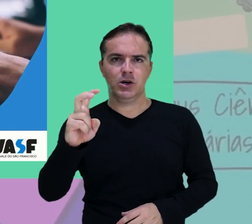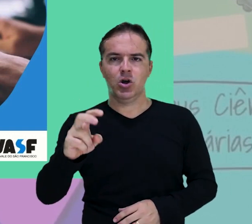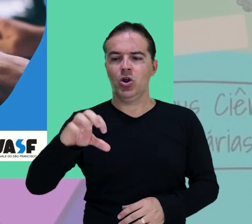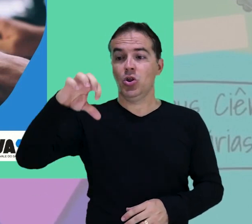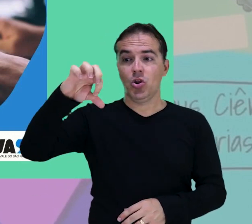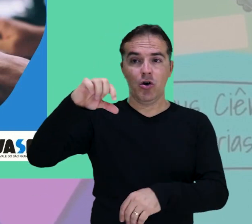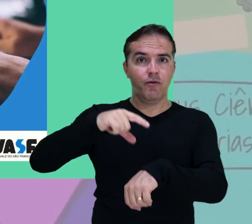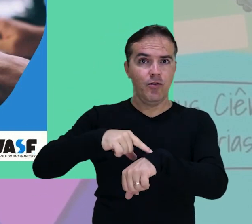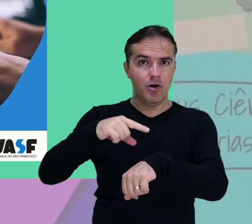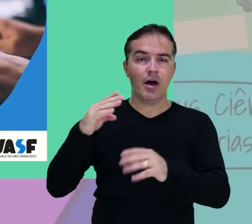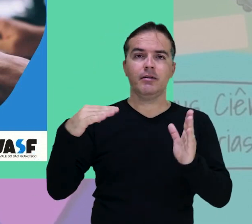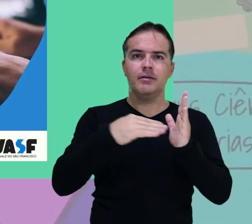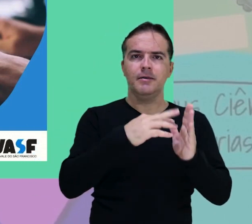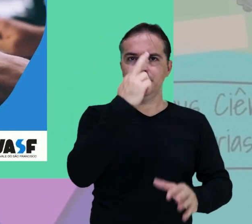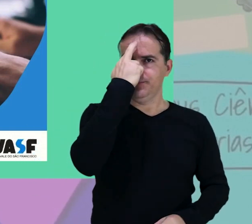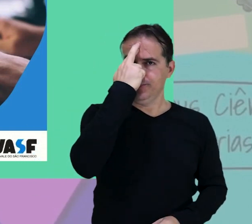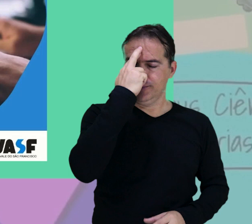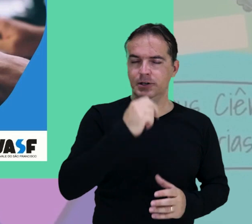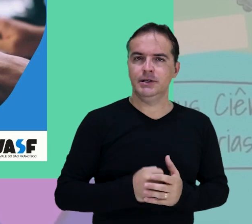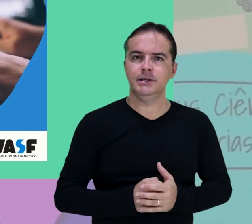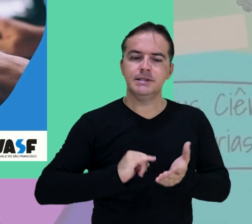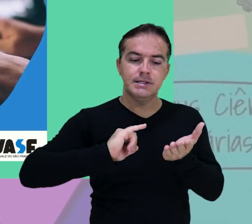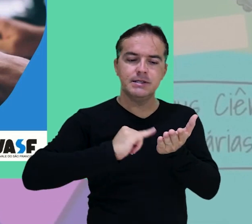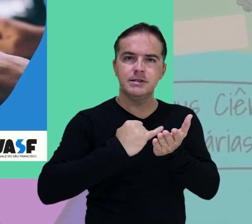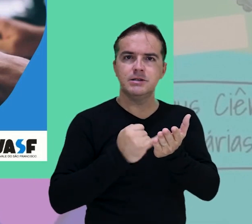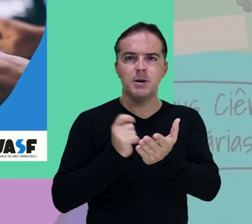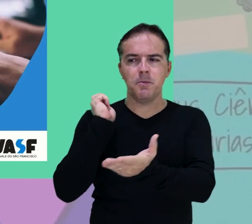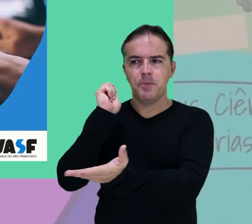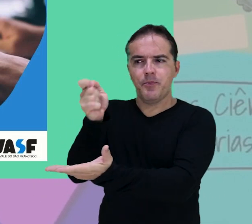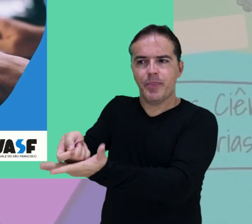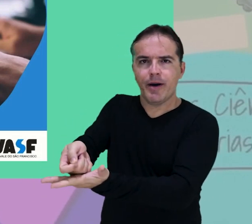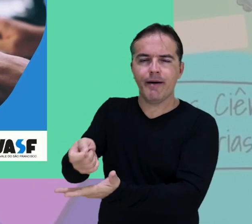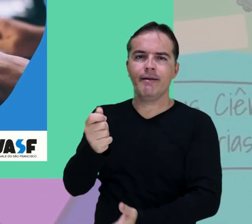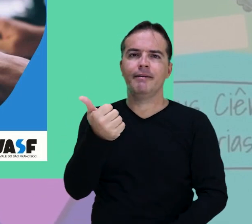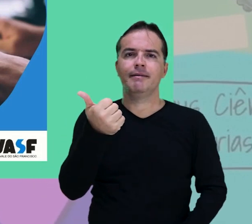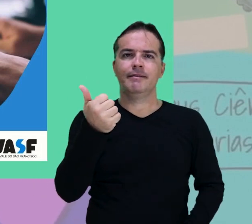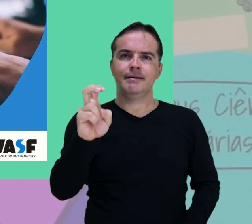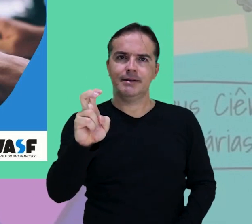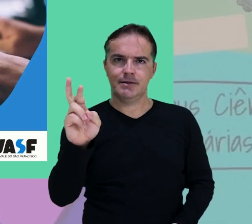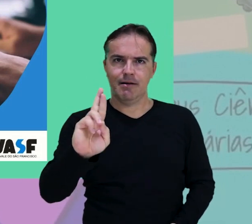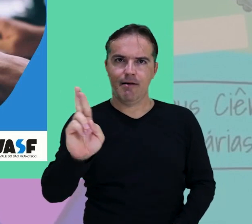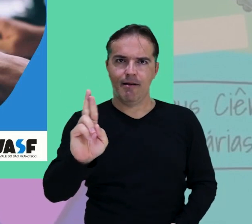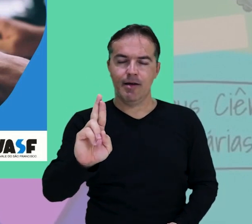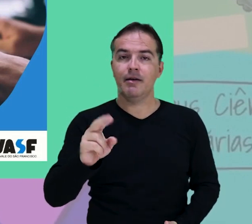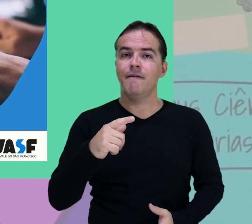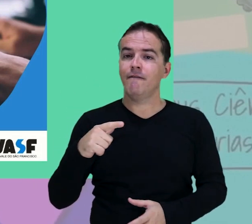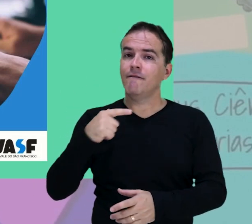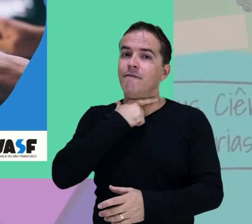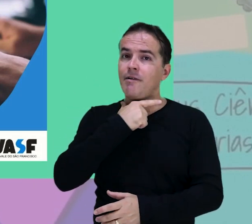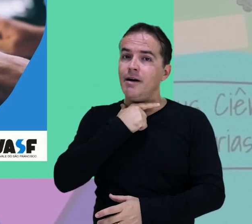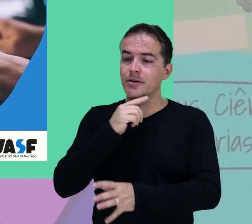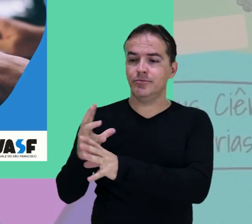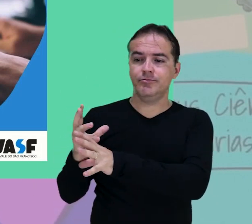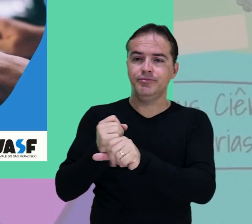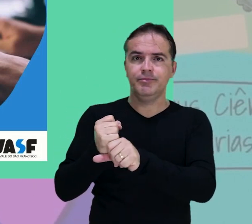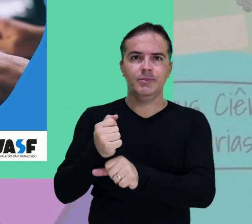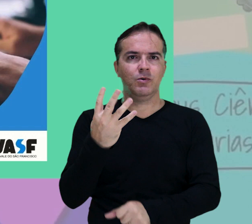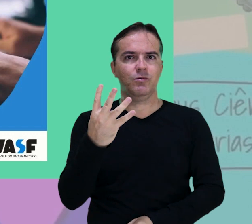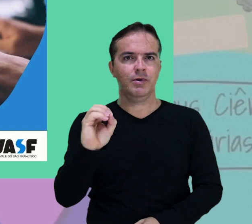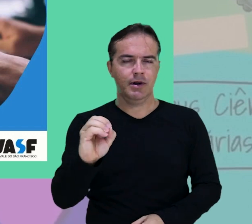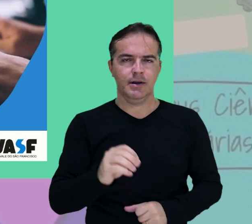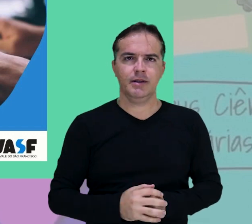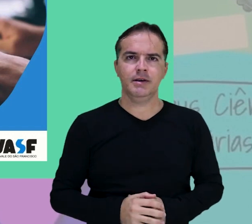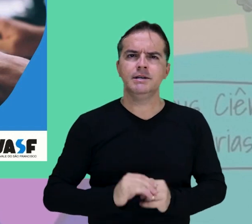ao meio-dia A inscrição custa R$ 15,00 e segue aberta com limite de 40 vagas Para se inscrever,